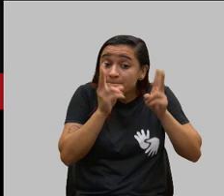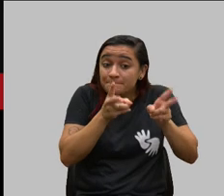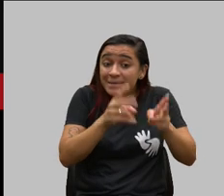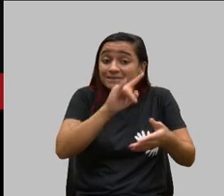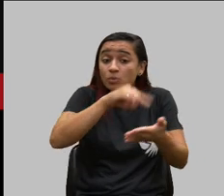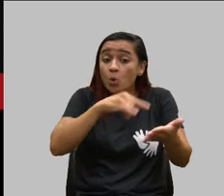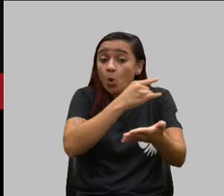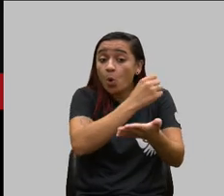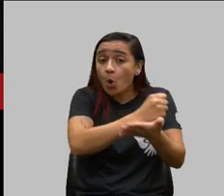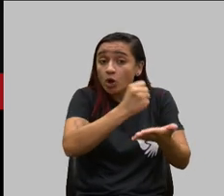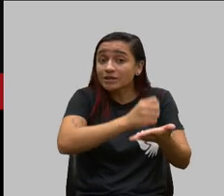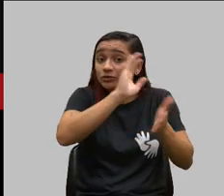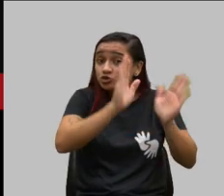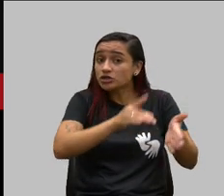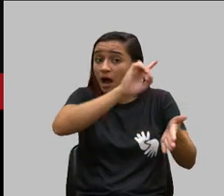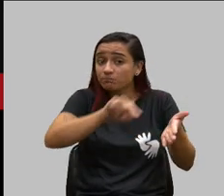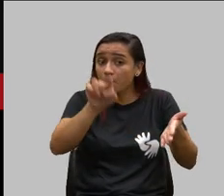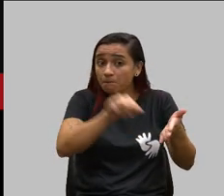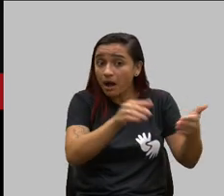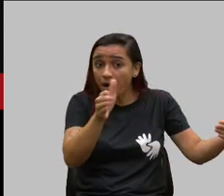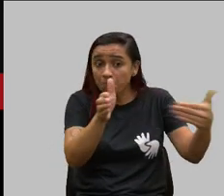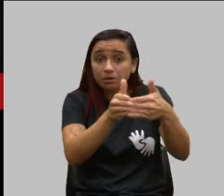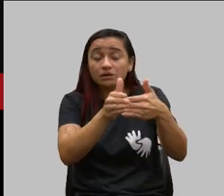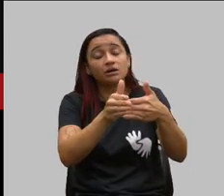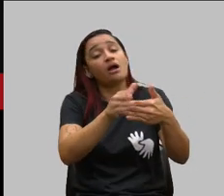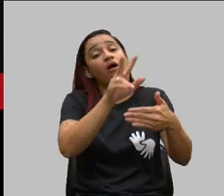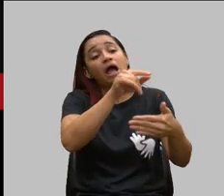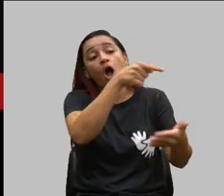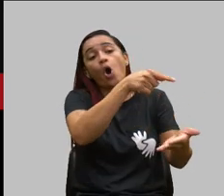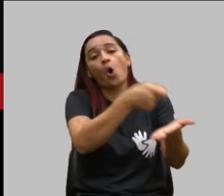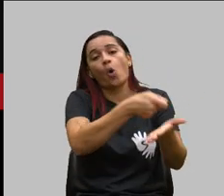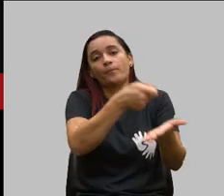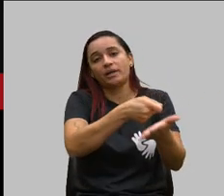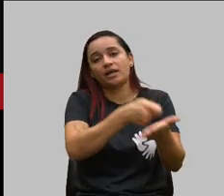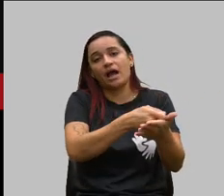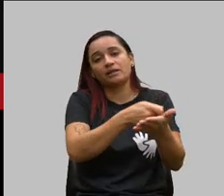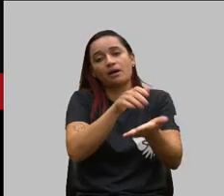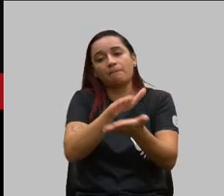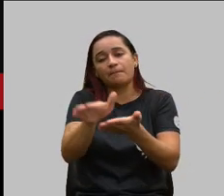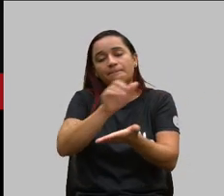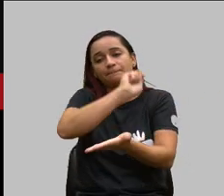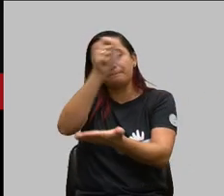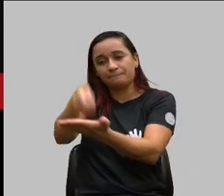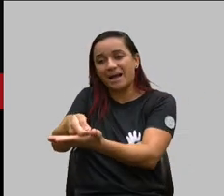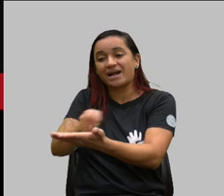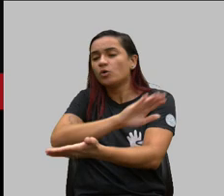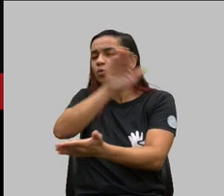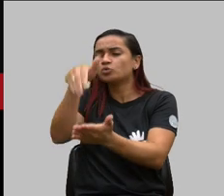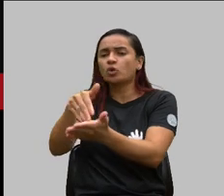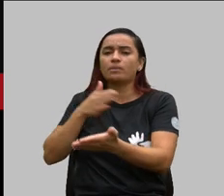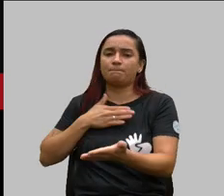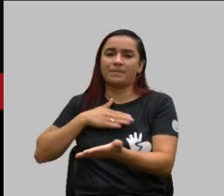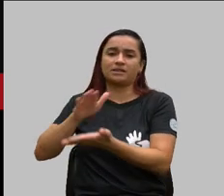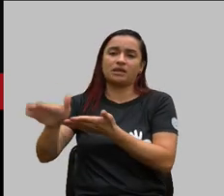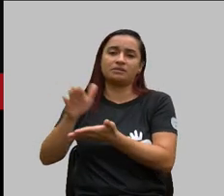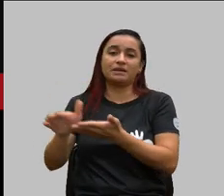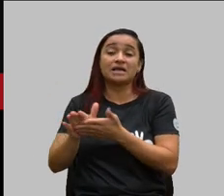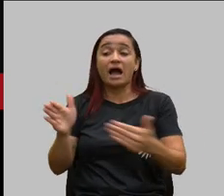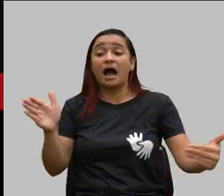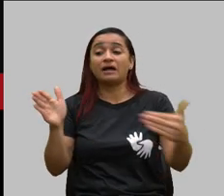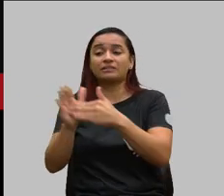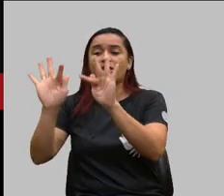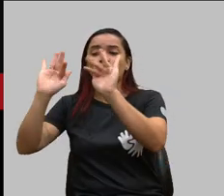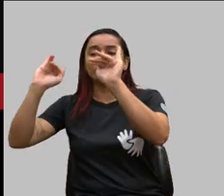é obrigada a cobrir todas as despesas assistenciais até o fim da minha auto hospitalar isso já